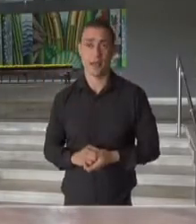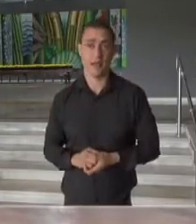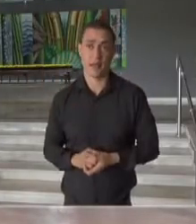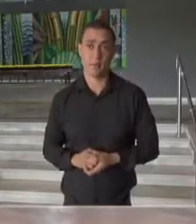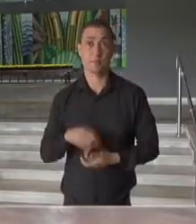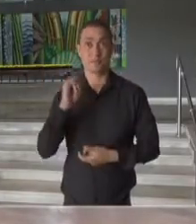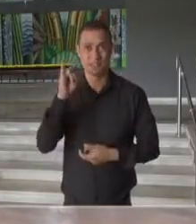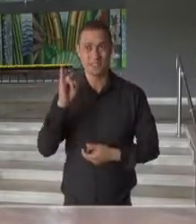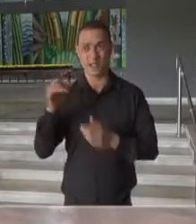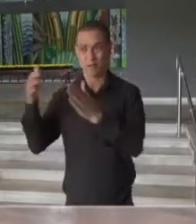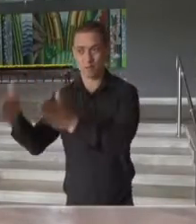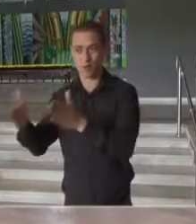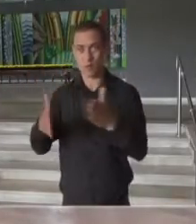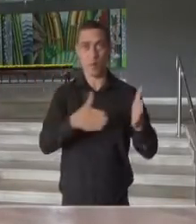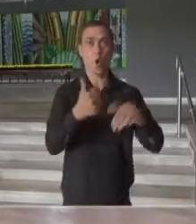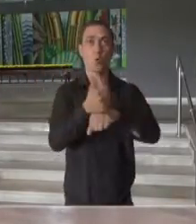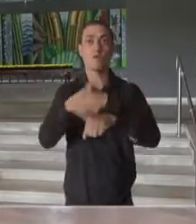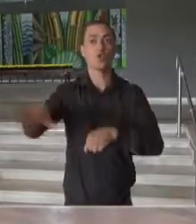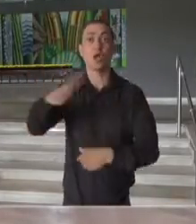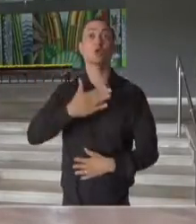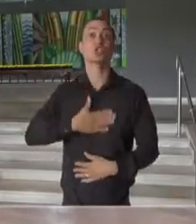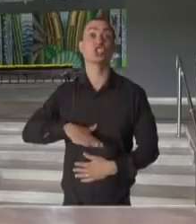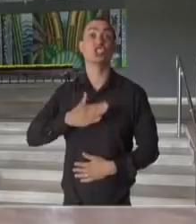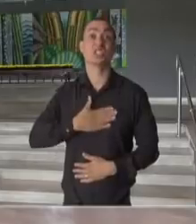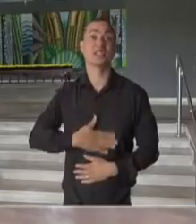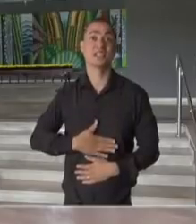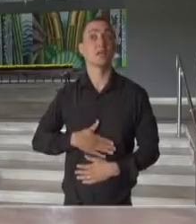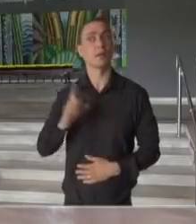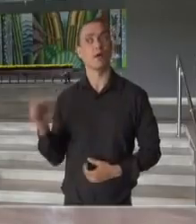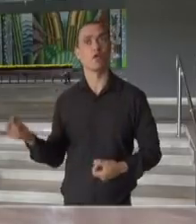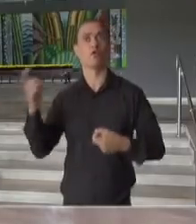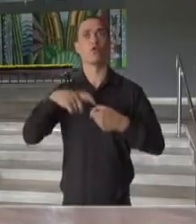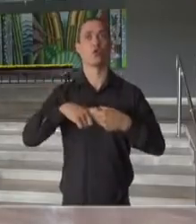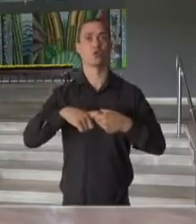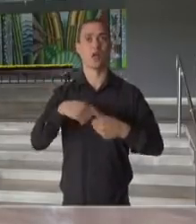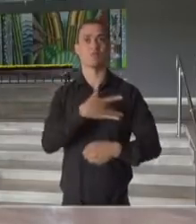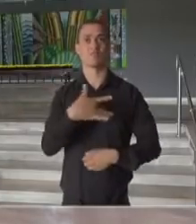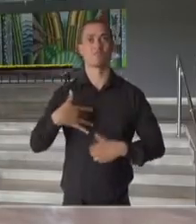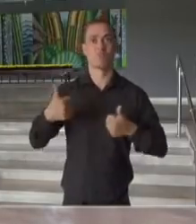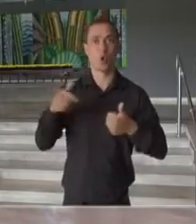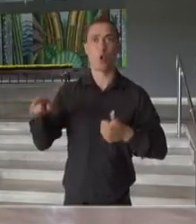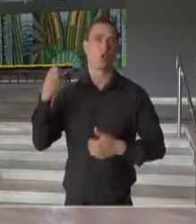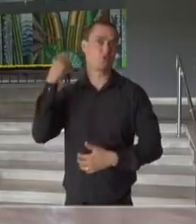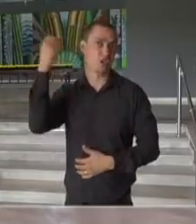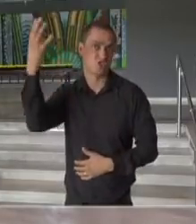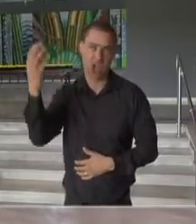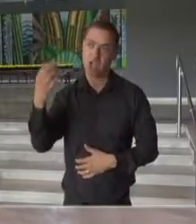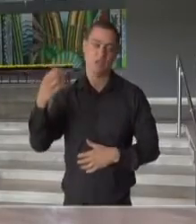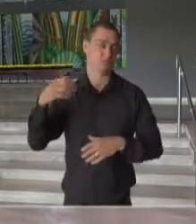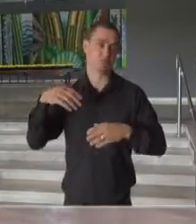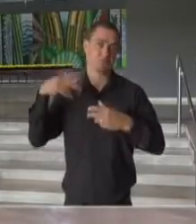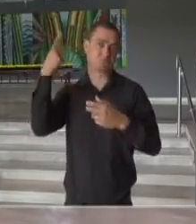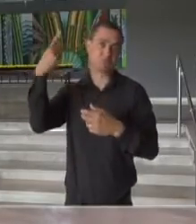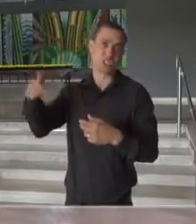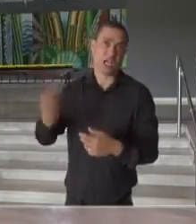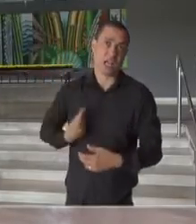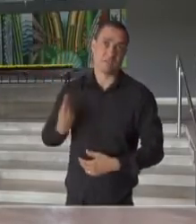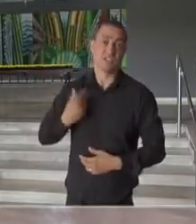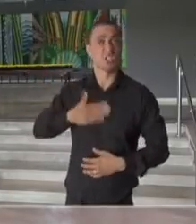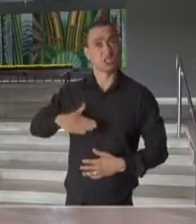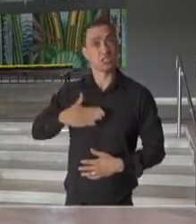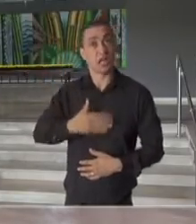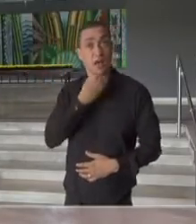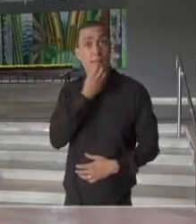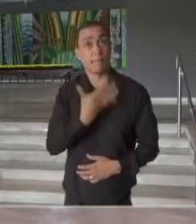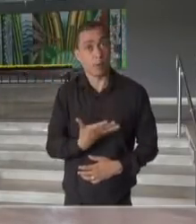possibilidade dos profissionais descansarem, até para que eles possam viajar, descansar, realmente é uma boa oportunidade. Então,